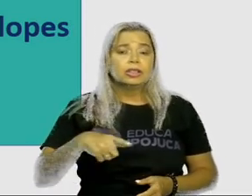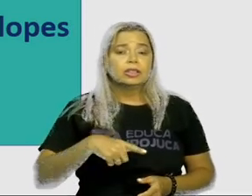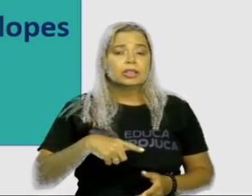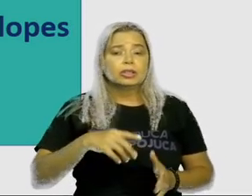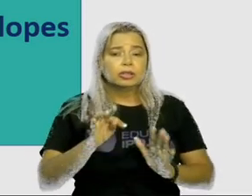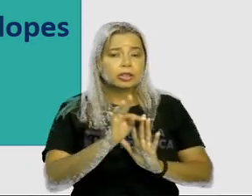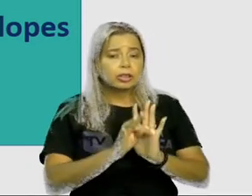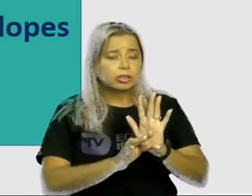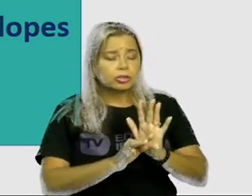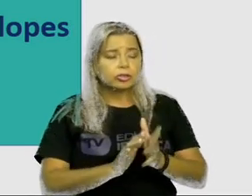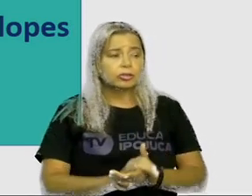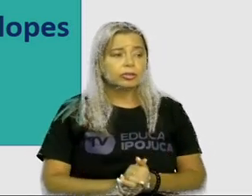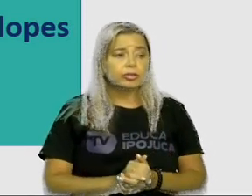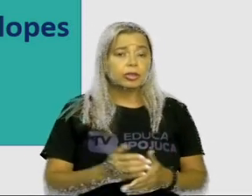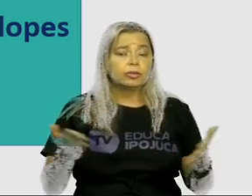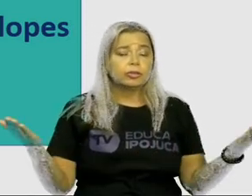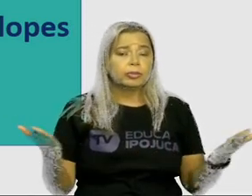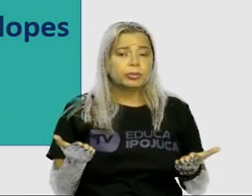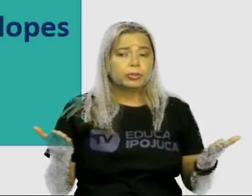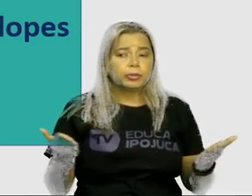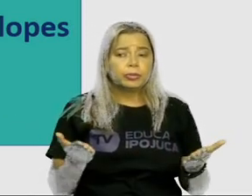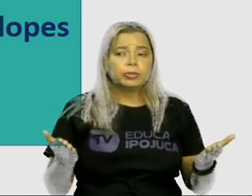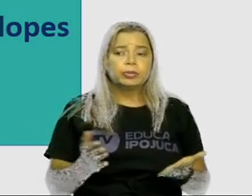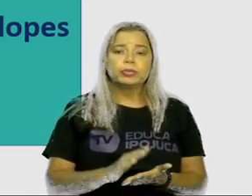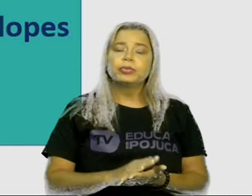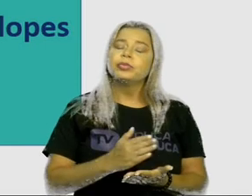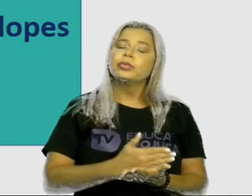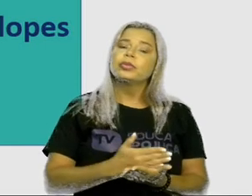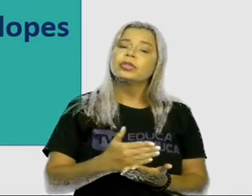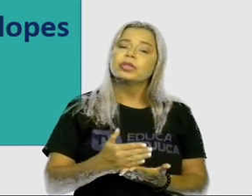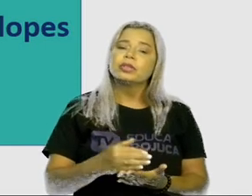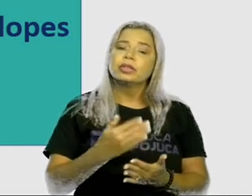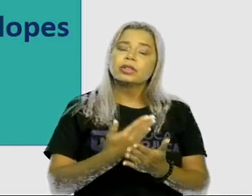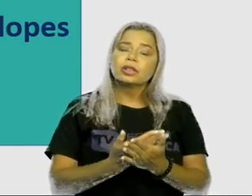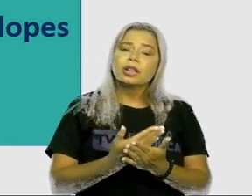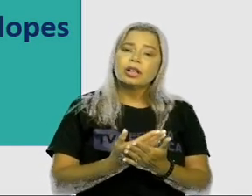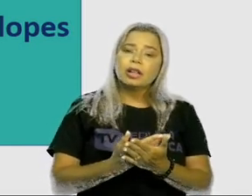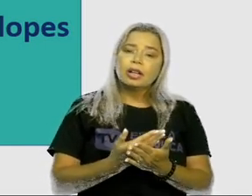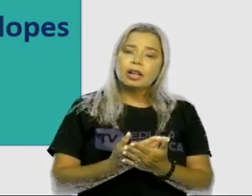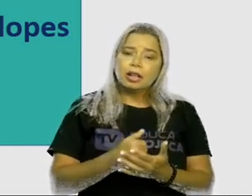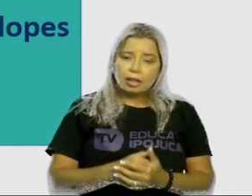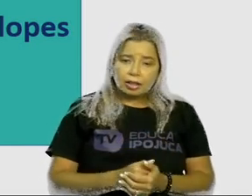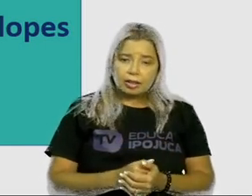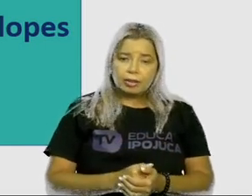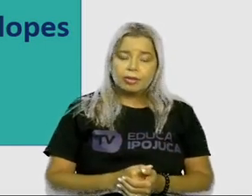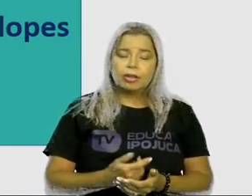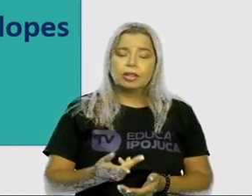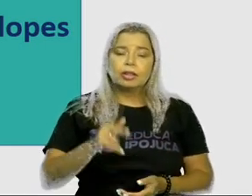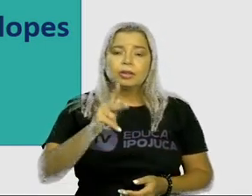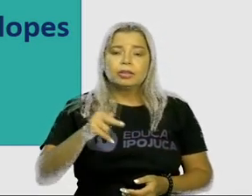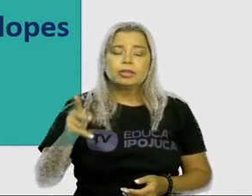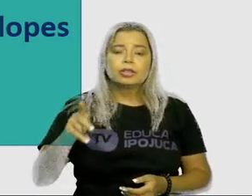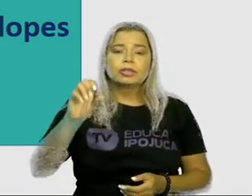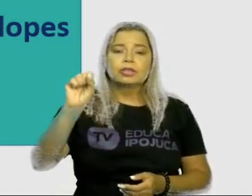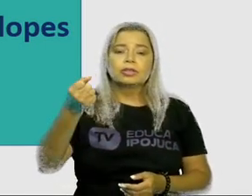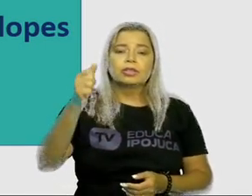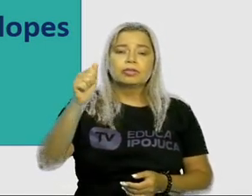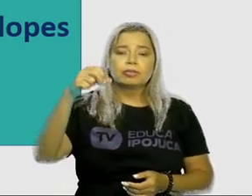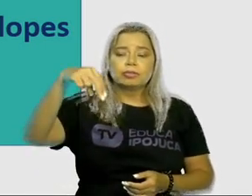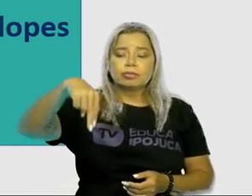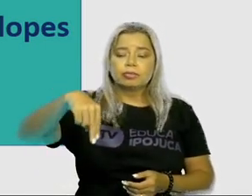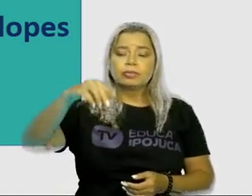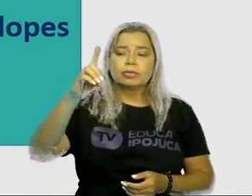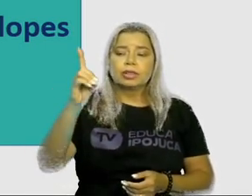embaixo. Hoje, estamos iniciando uma aula com a professora Sandra Lopes. Que legal!